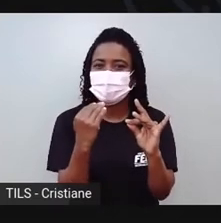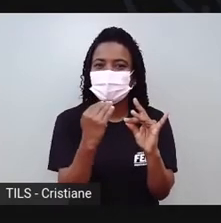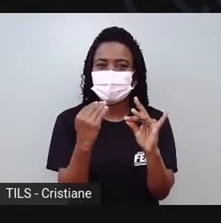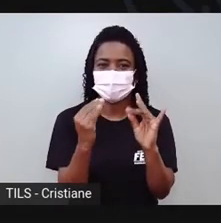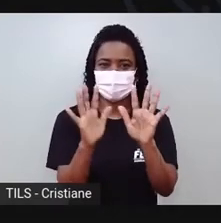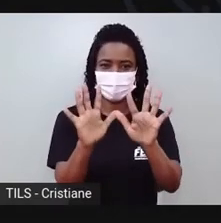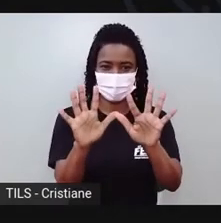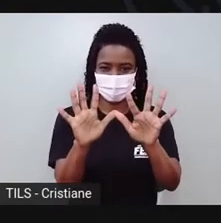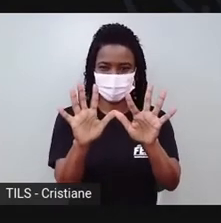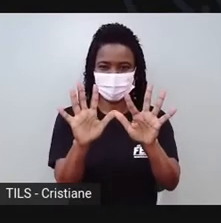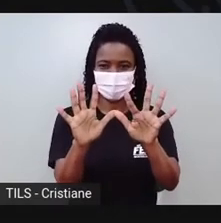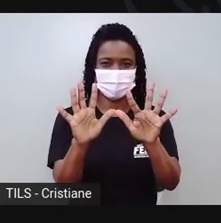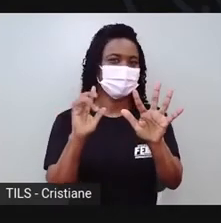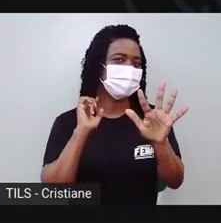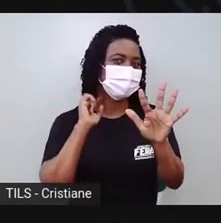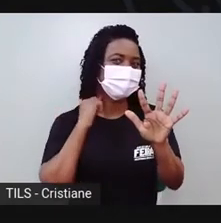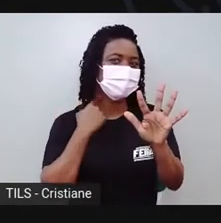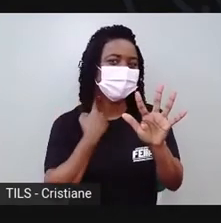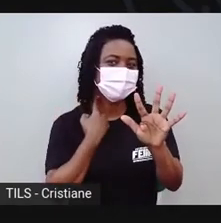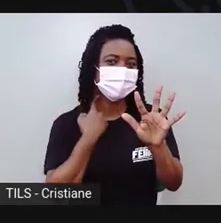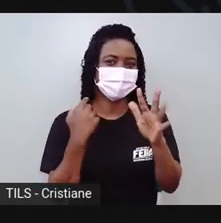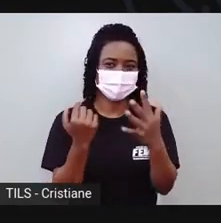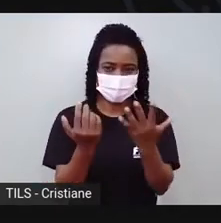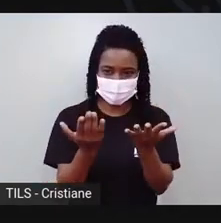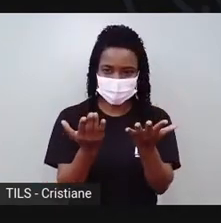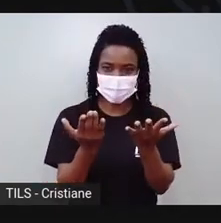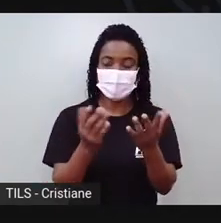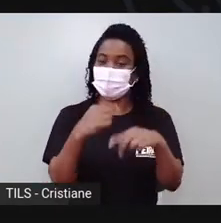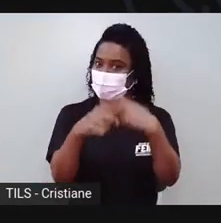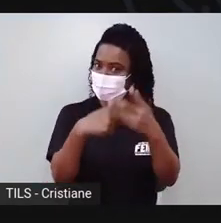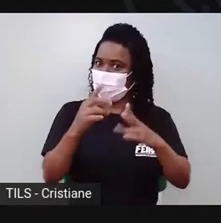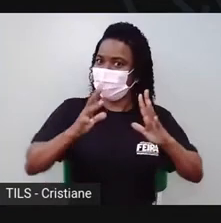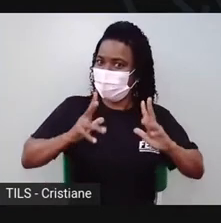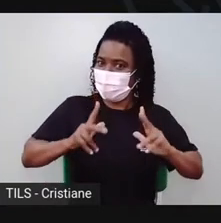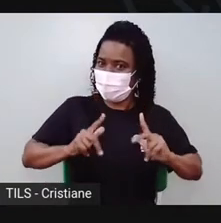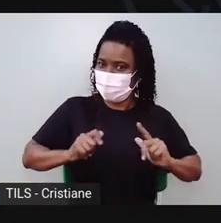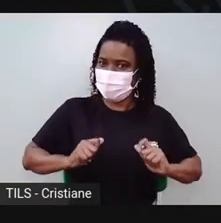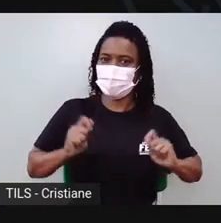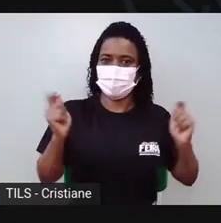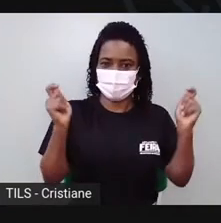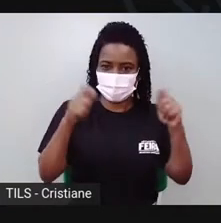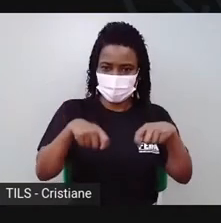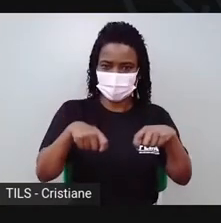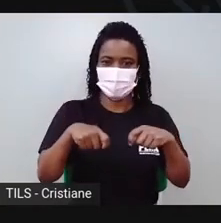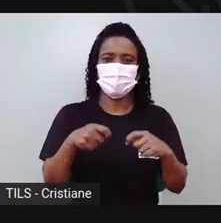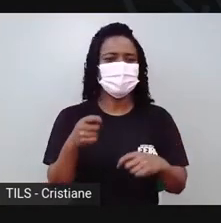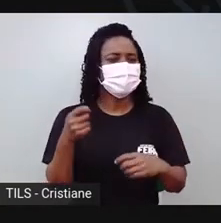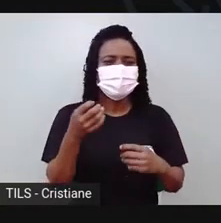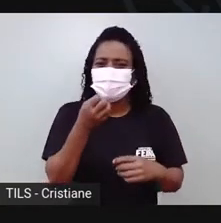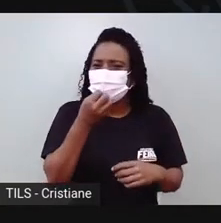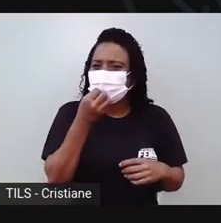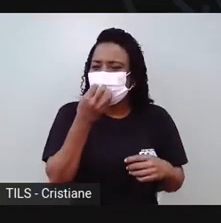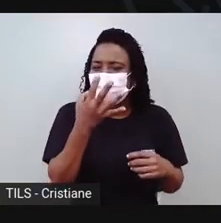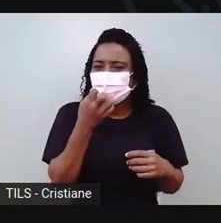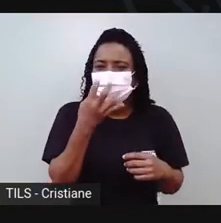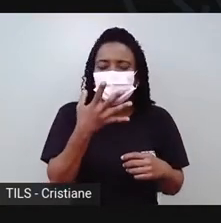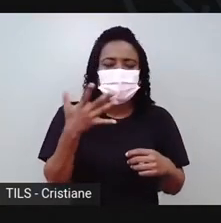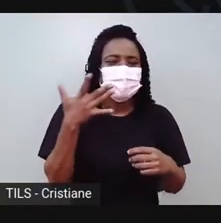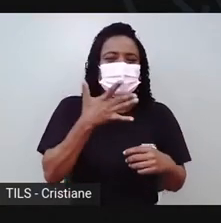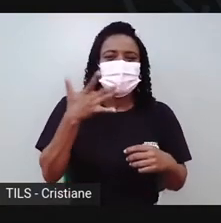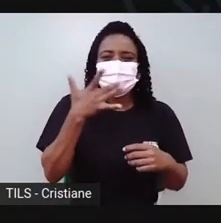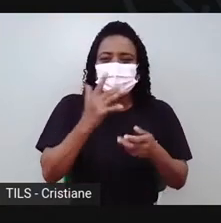assim, toda lambuzada, mas depois a gente limpa, não tem problema não. Mas é gostoso, ó. Você sente, né?